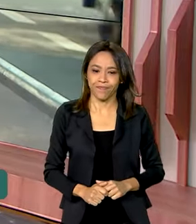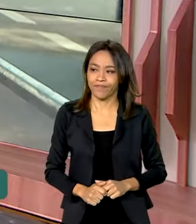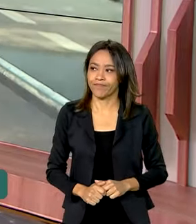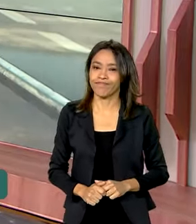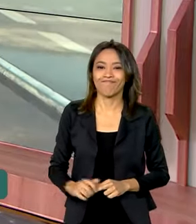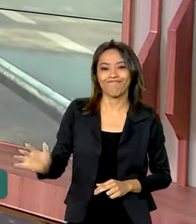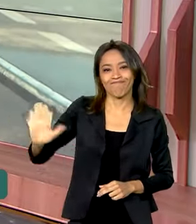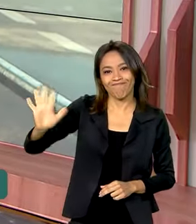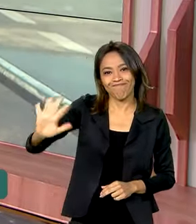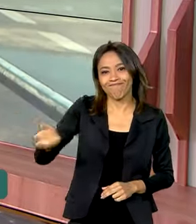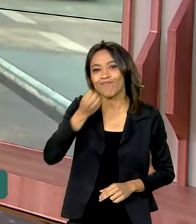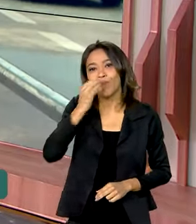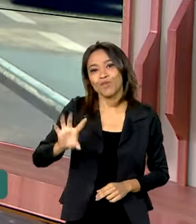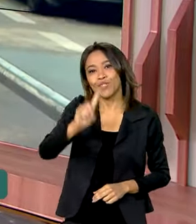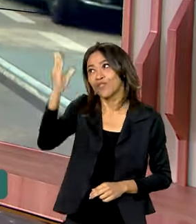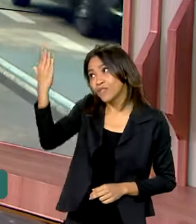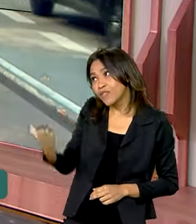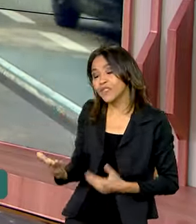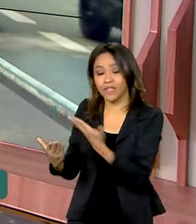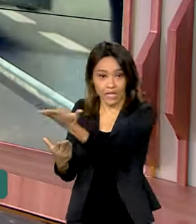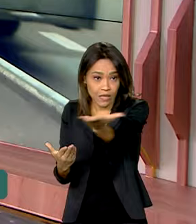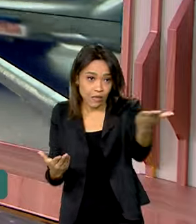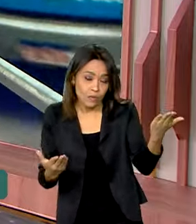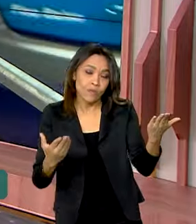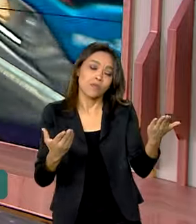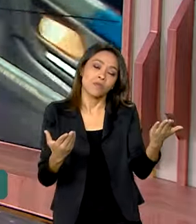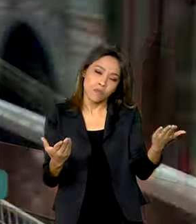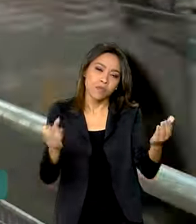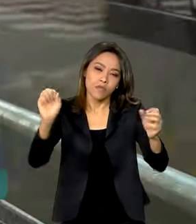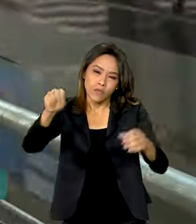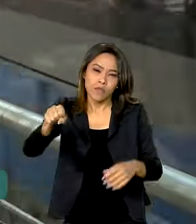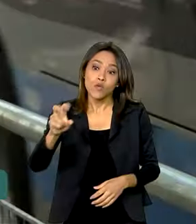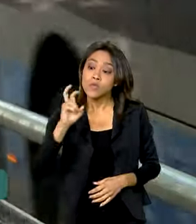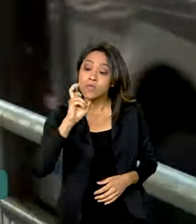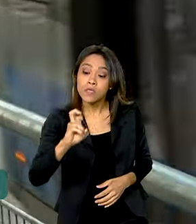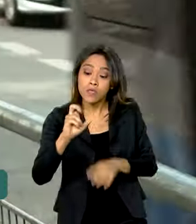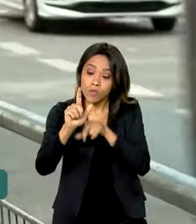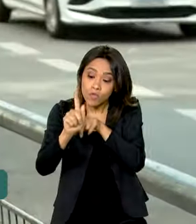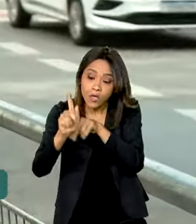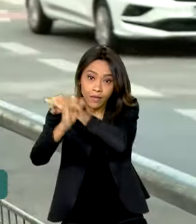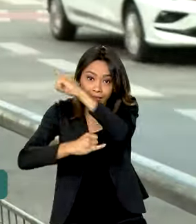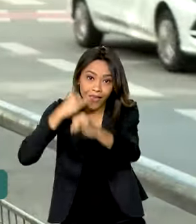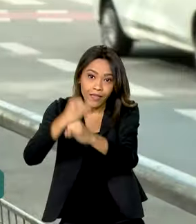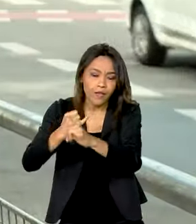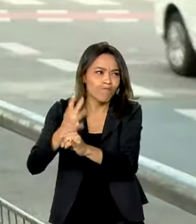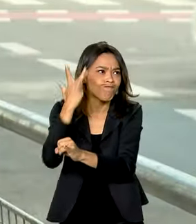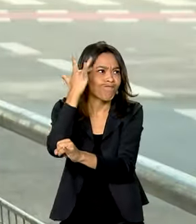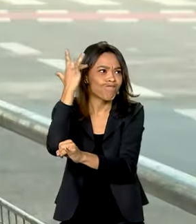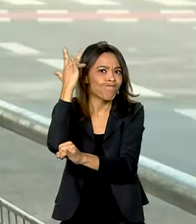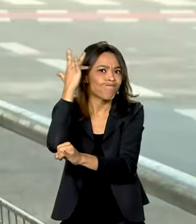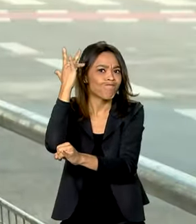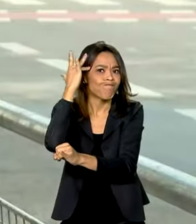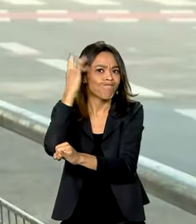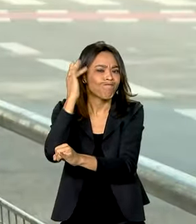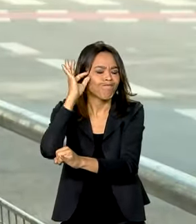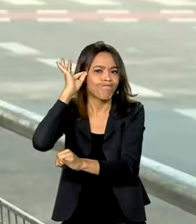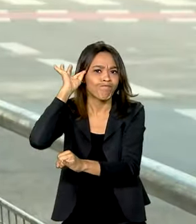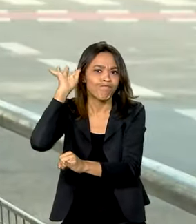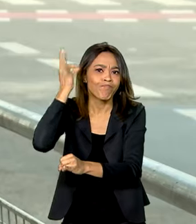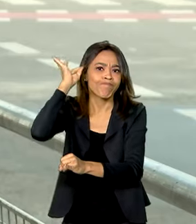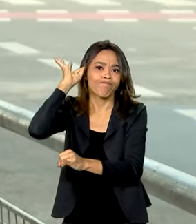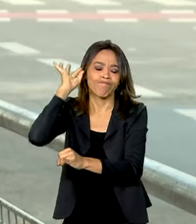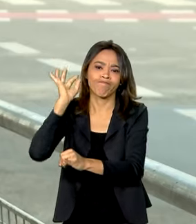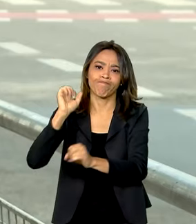Oi, Vanessa. Bom dia a você, bom dia a todos. Olha, o 5G permite uma conexão de internet muito mais rápida